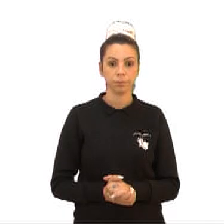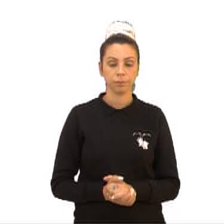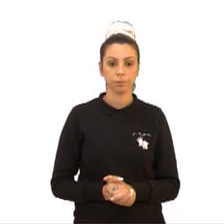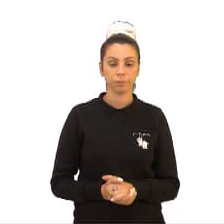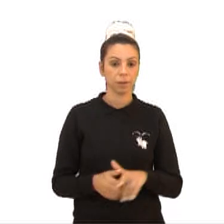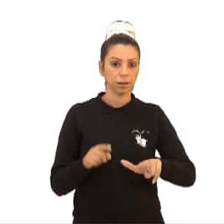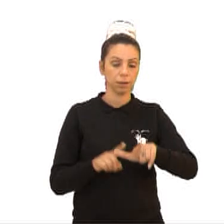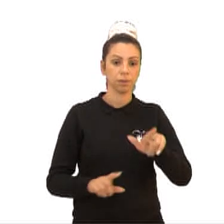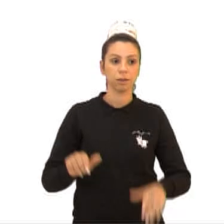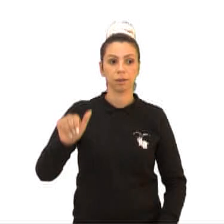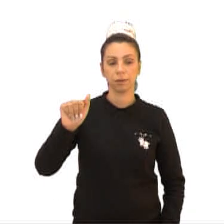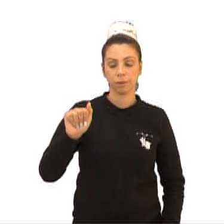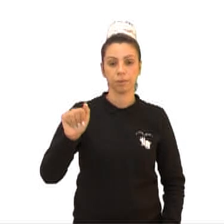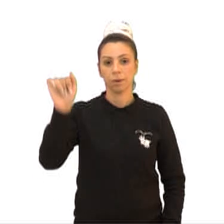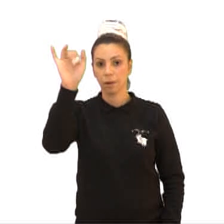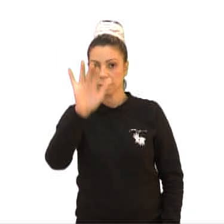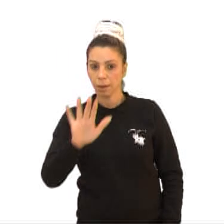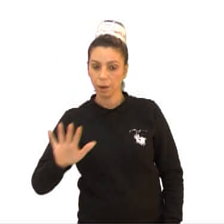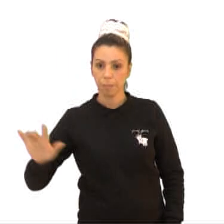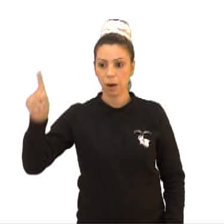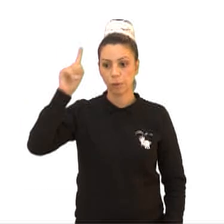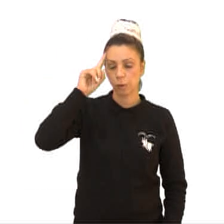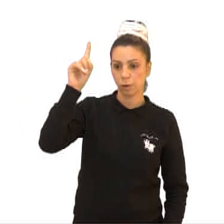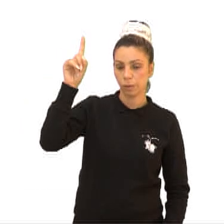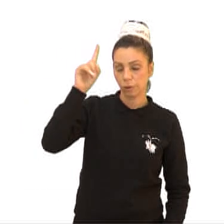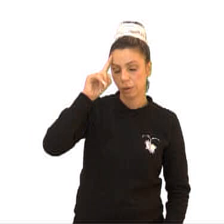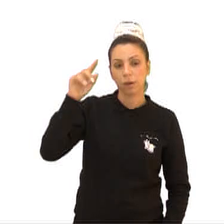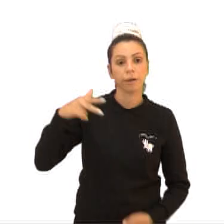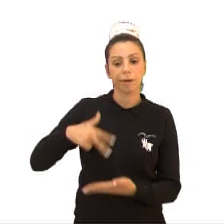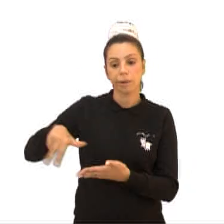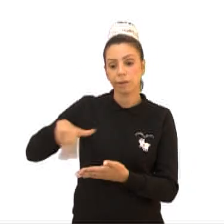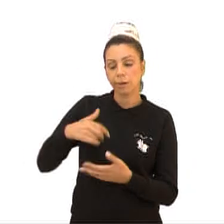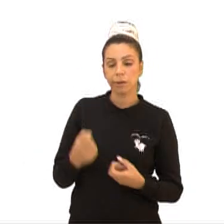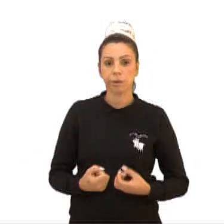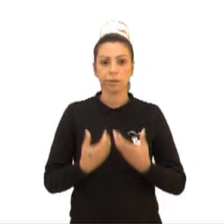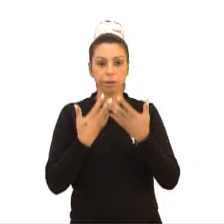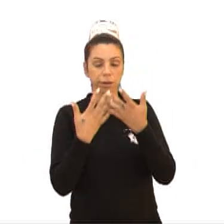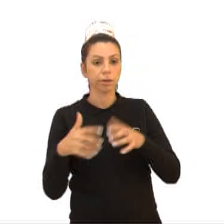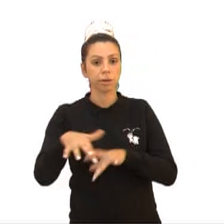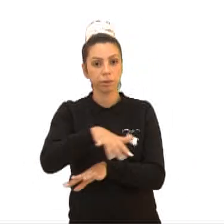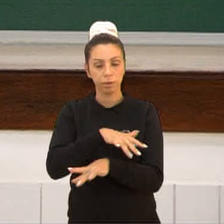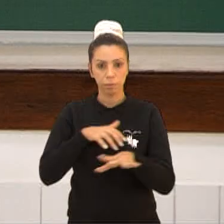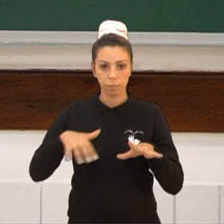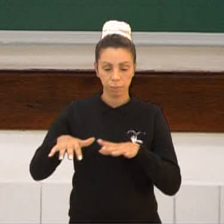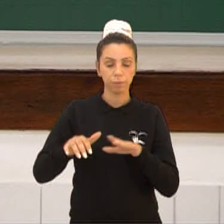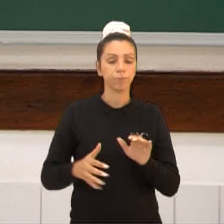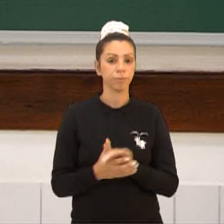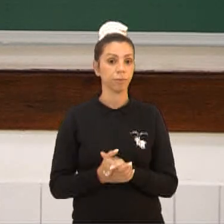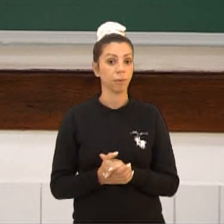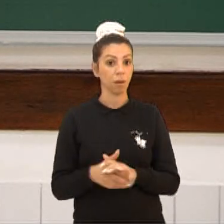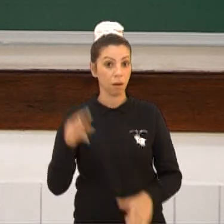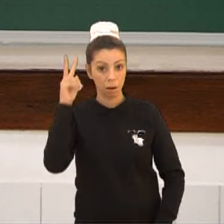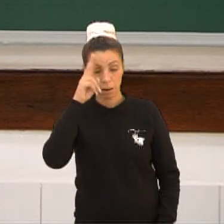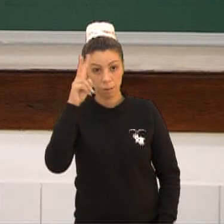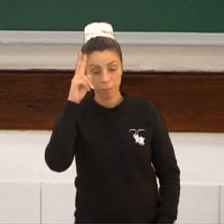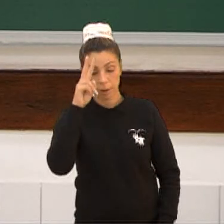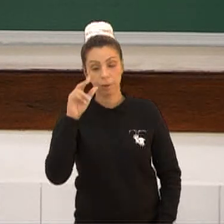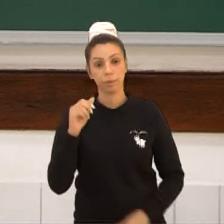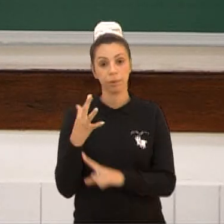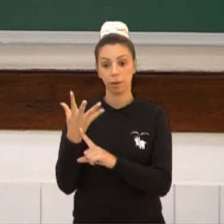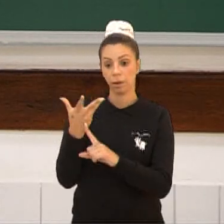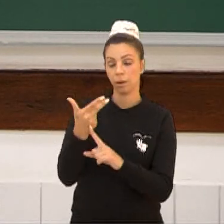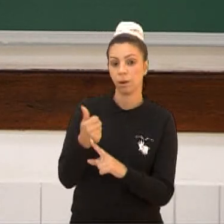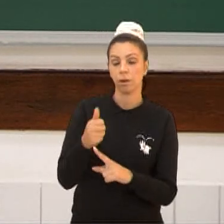A. Imagens do cotidiano que sugerem caçadas, danças, manifestações, rituais. Lembrando que a arte rupestre, ela sempre trata